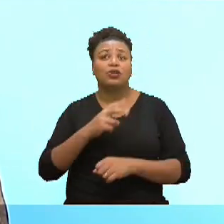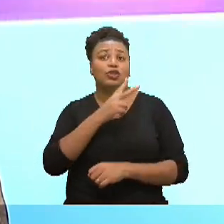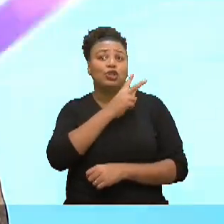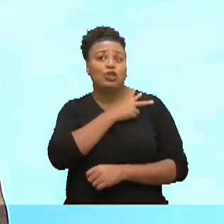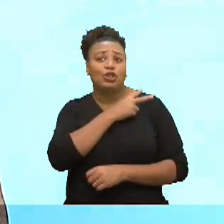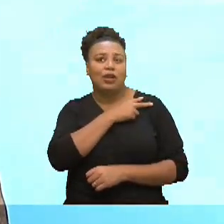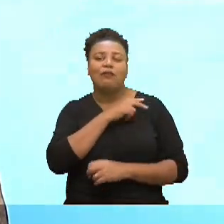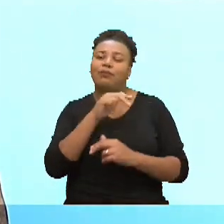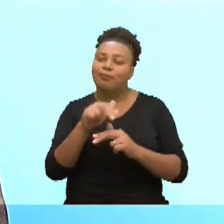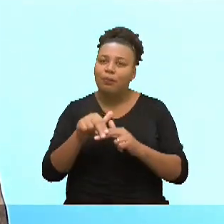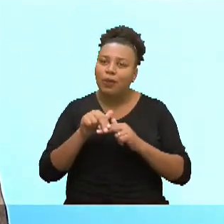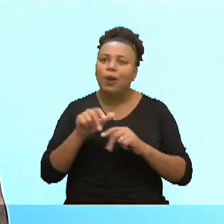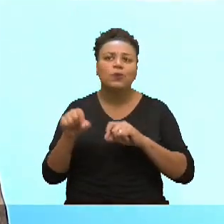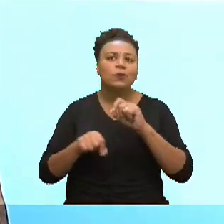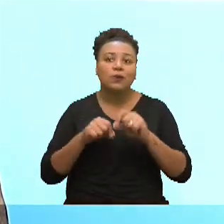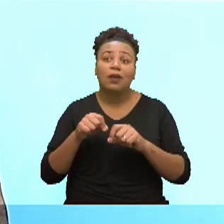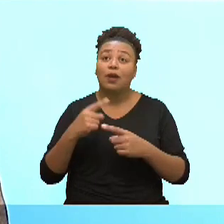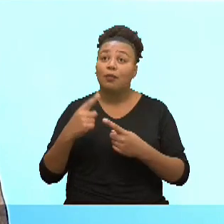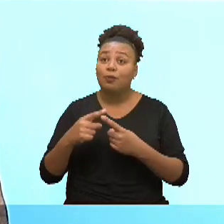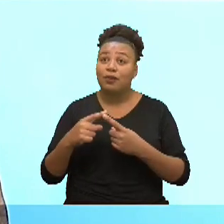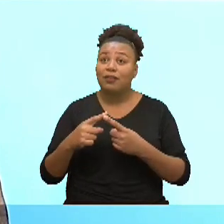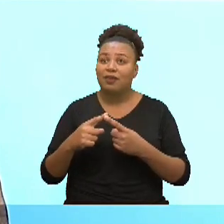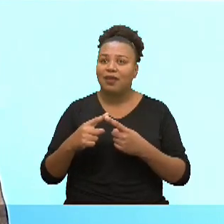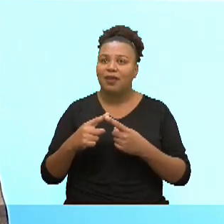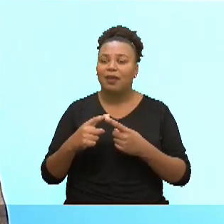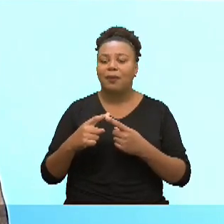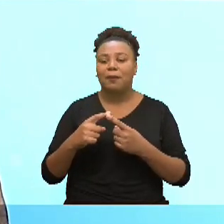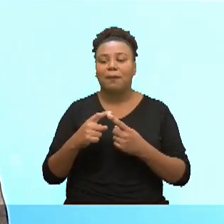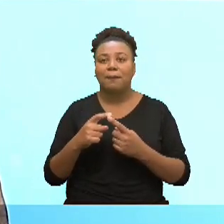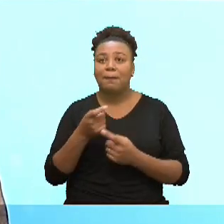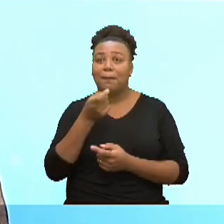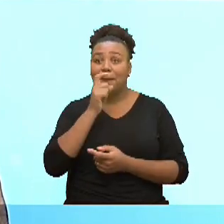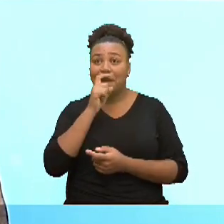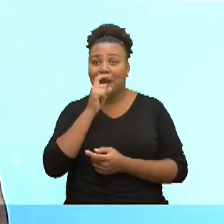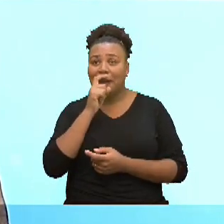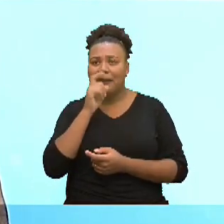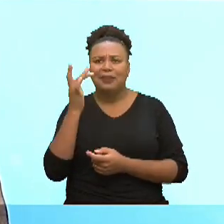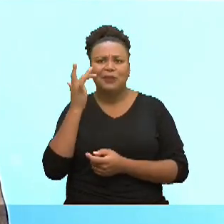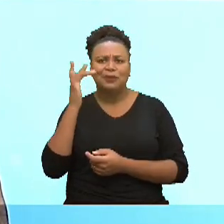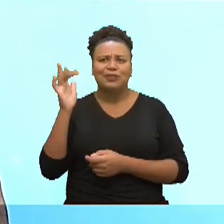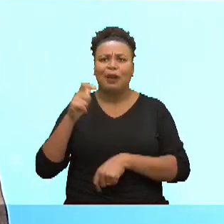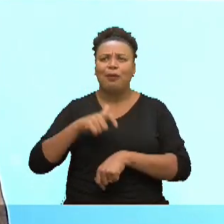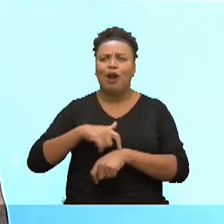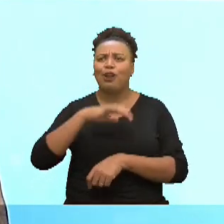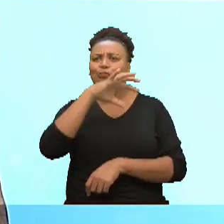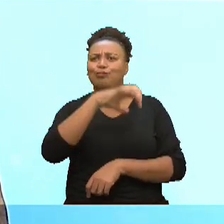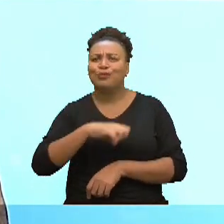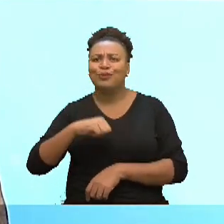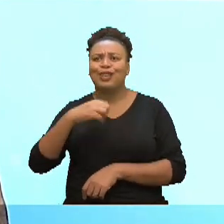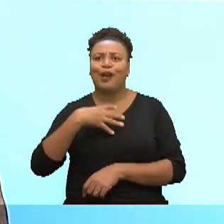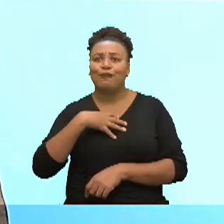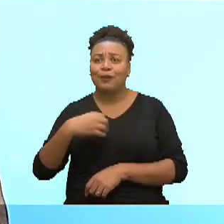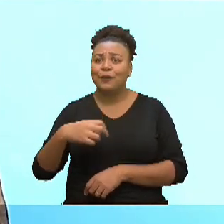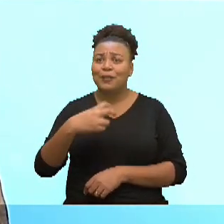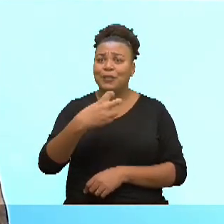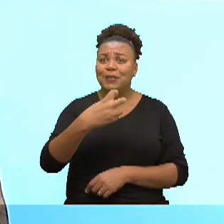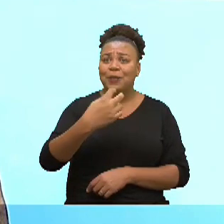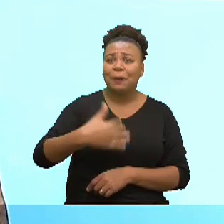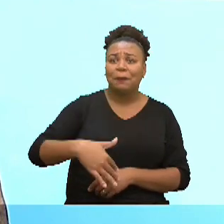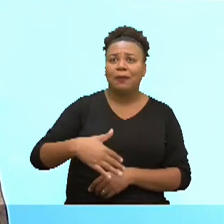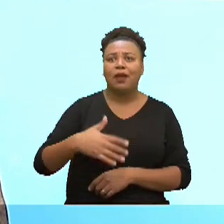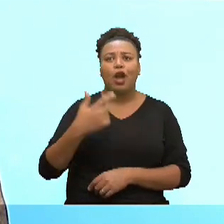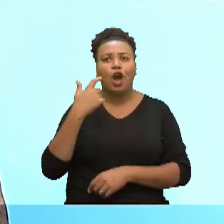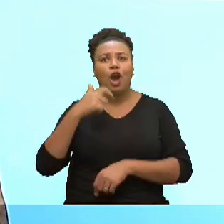justamente porque os genitores, eles não sabem nenhum horário de buscar as crianças. Cinco e meia é o horário de